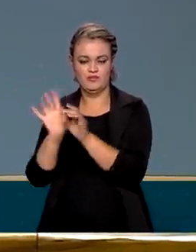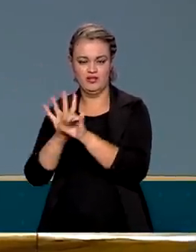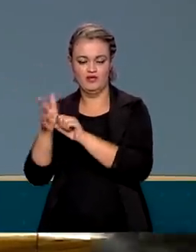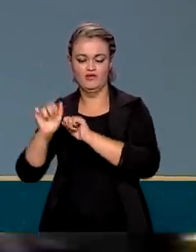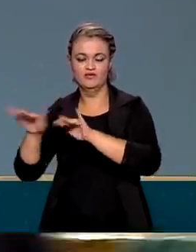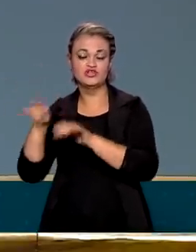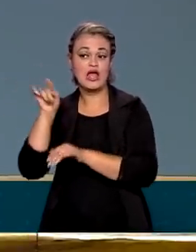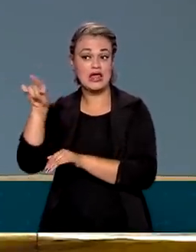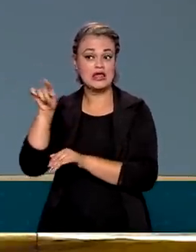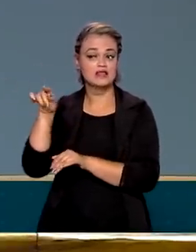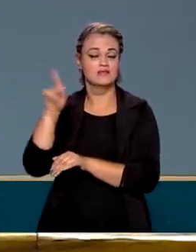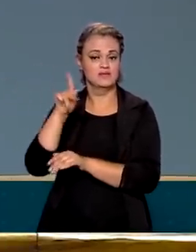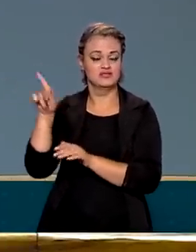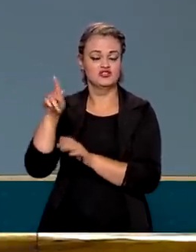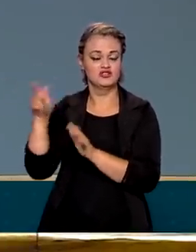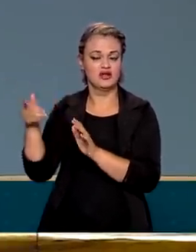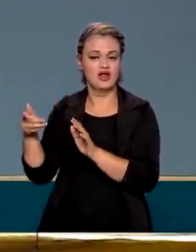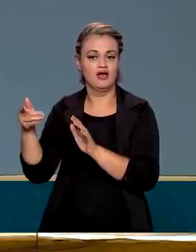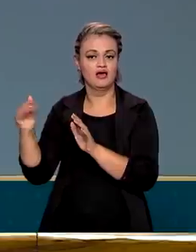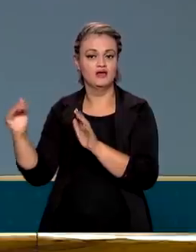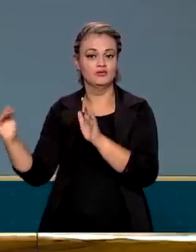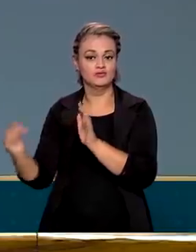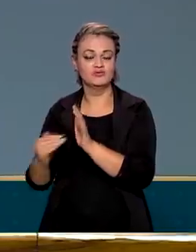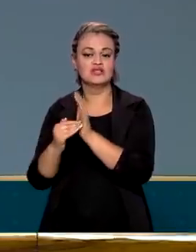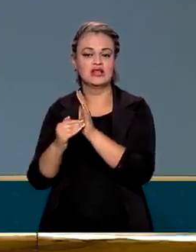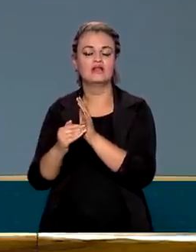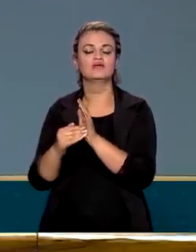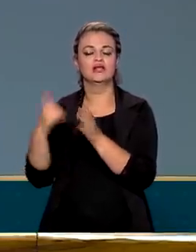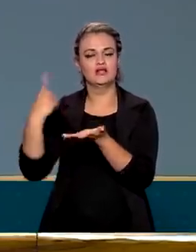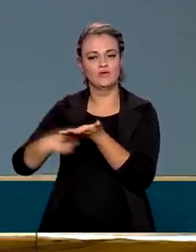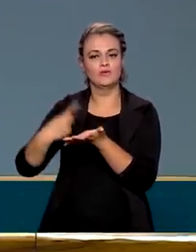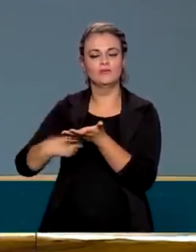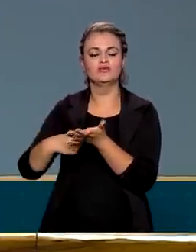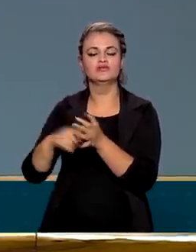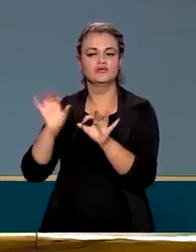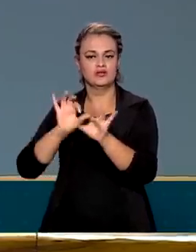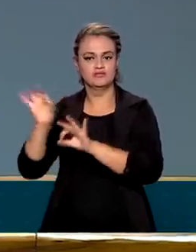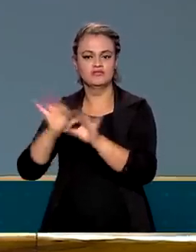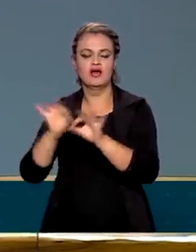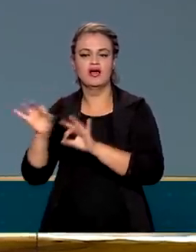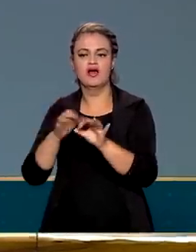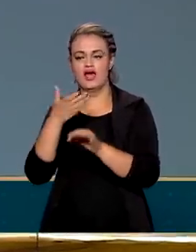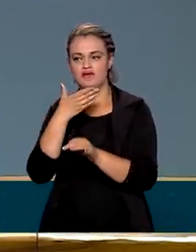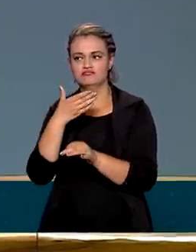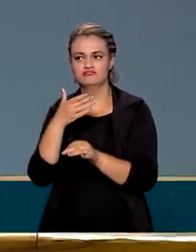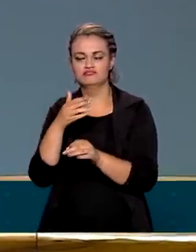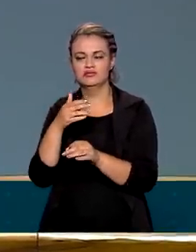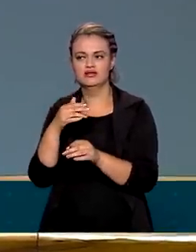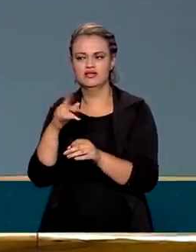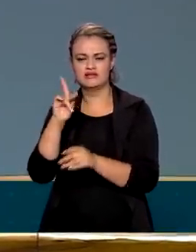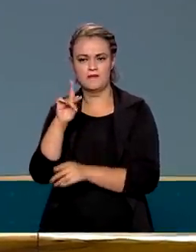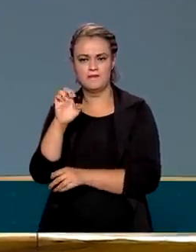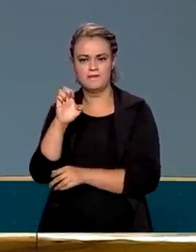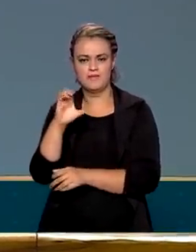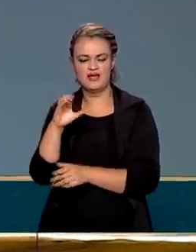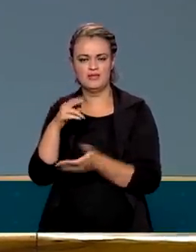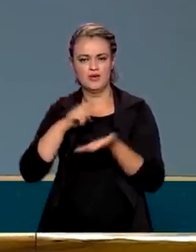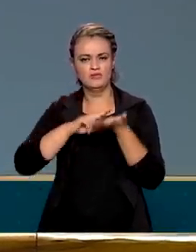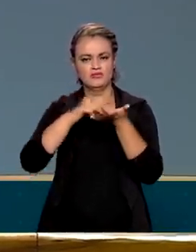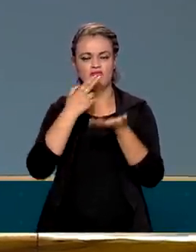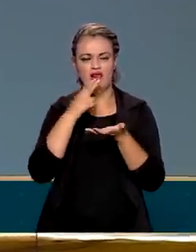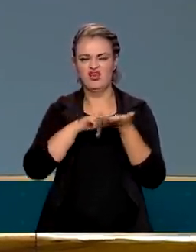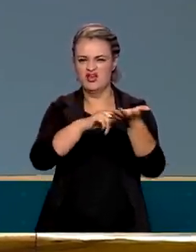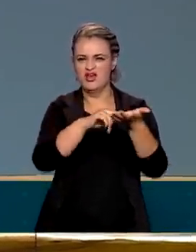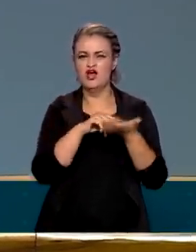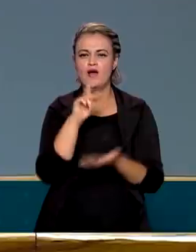de também acelerar o ritmo da PEC dos precatórios, porque essa PEC simplesmente nos dá